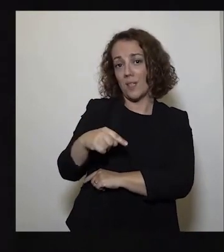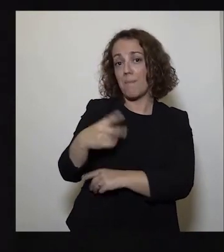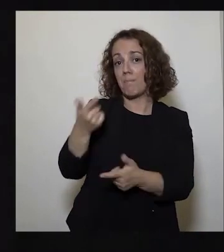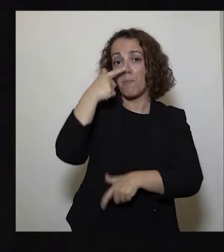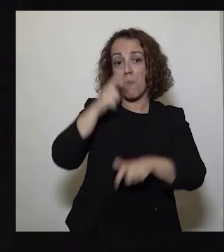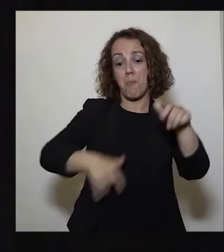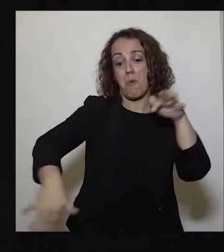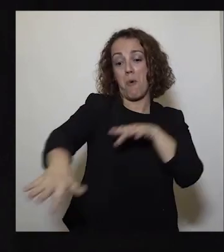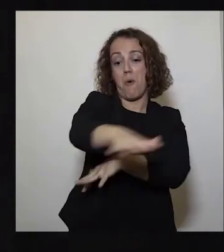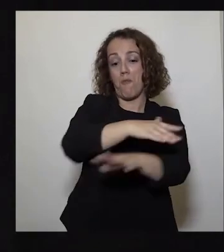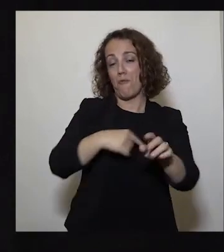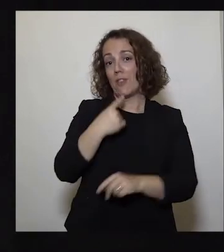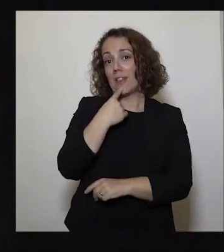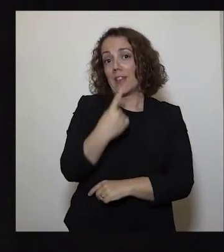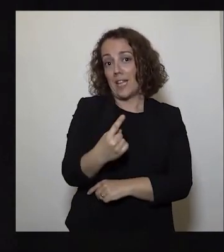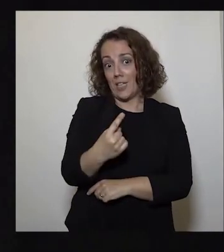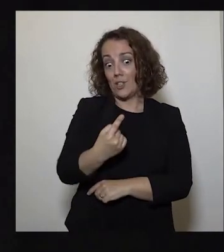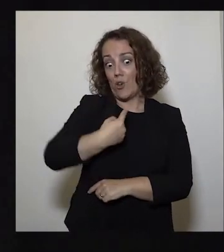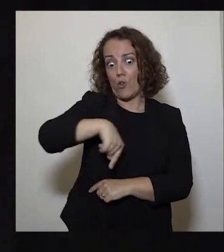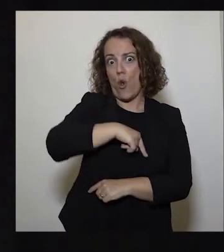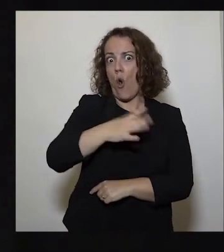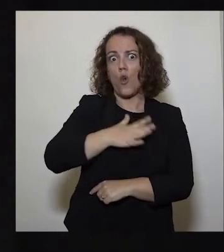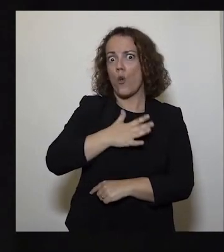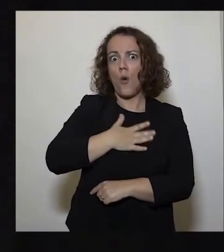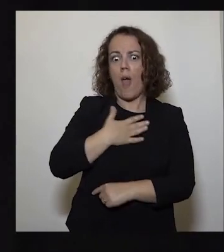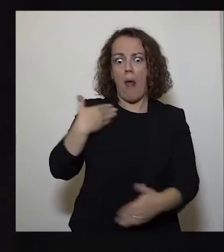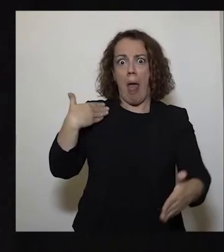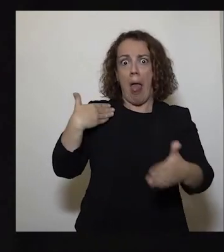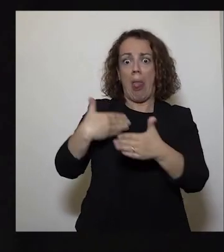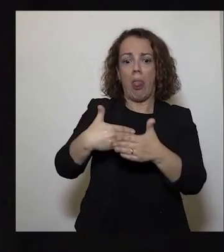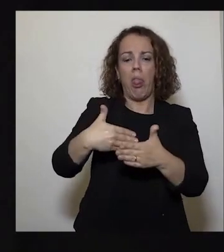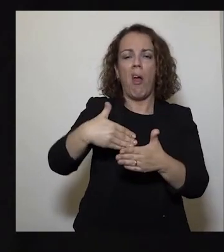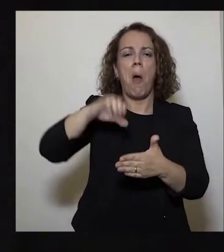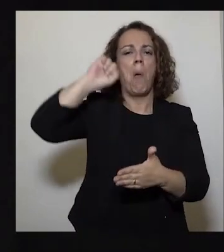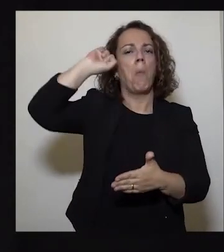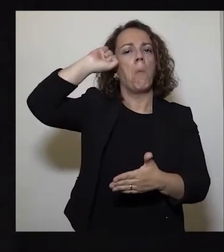o povo, nós não queremos morrer na praia.